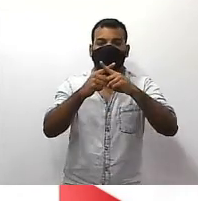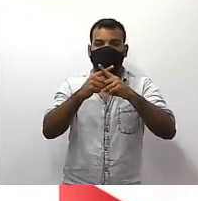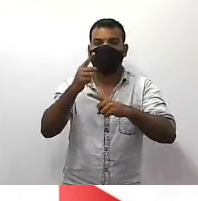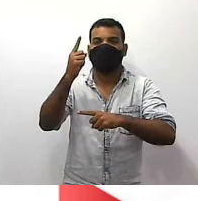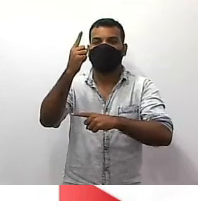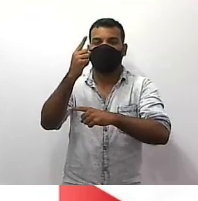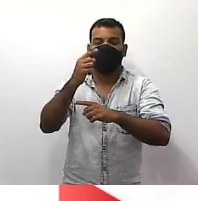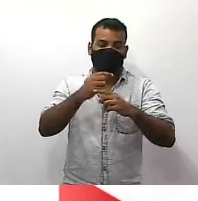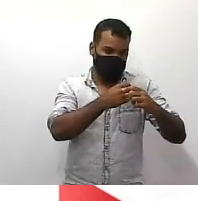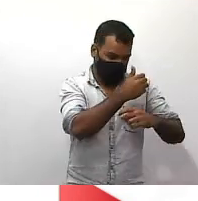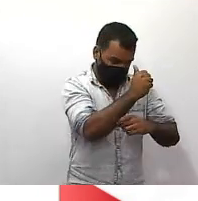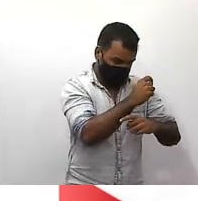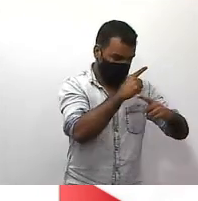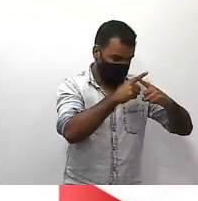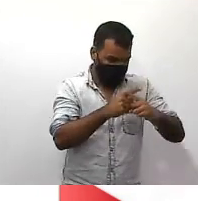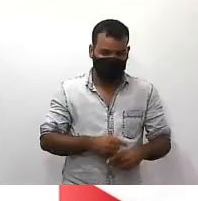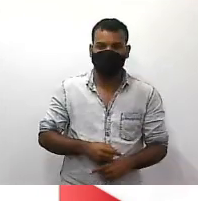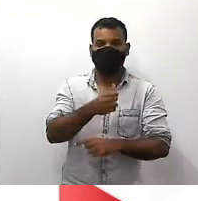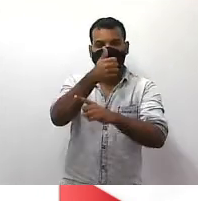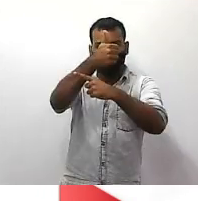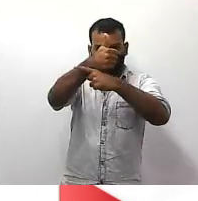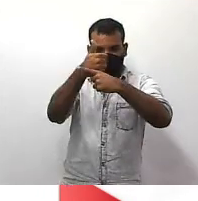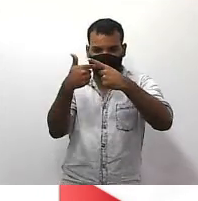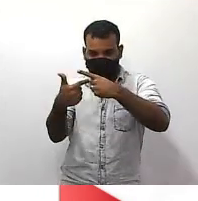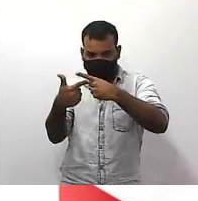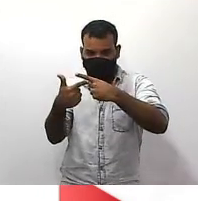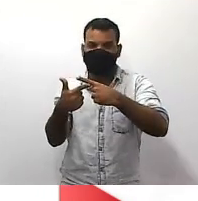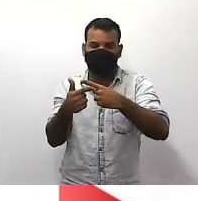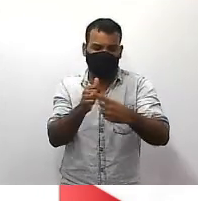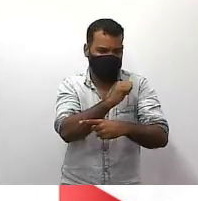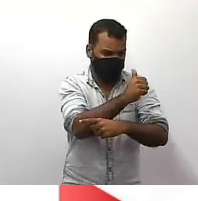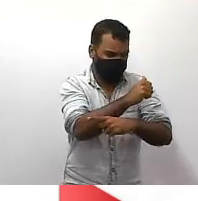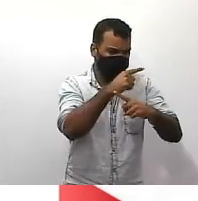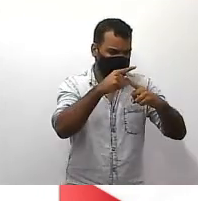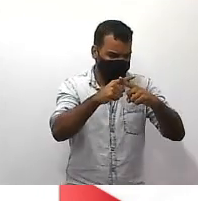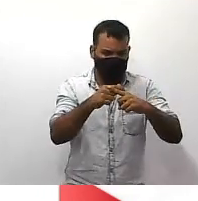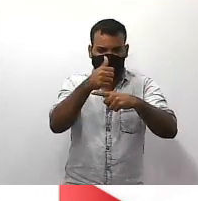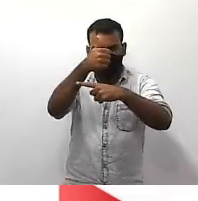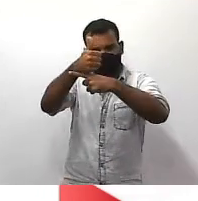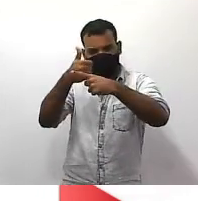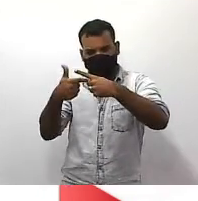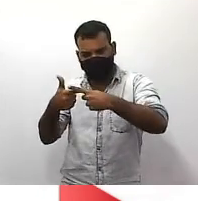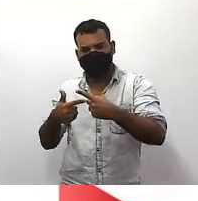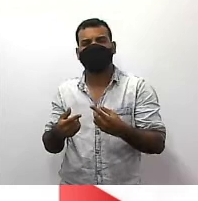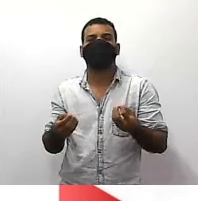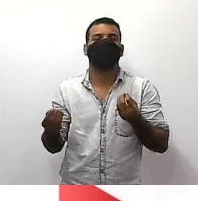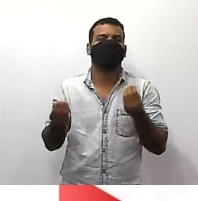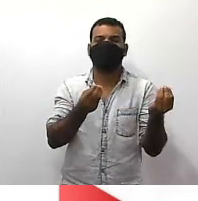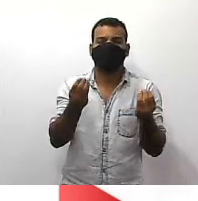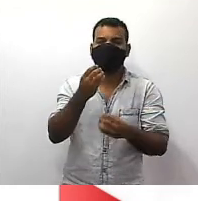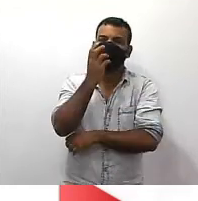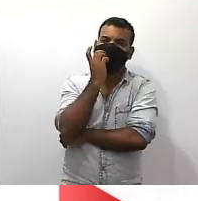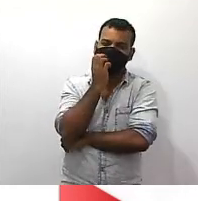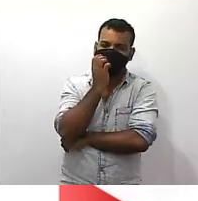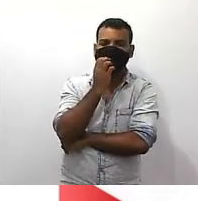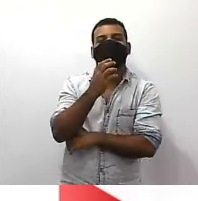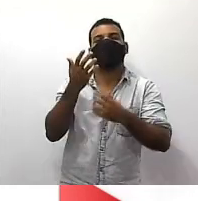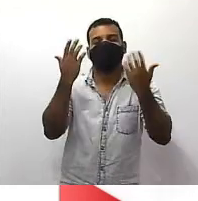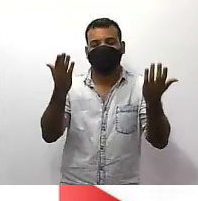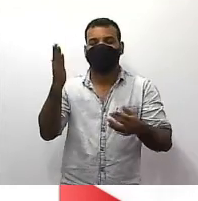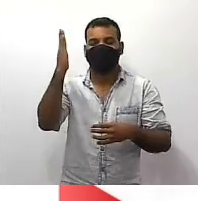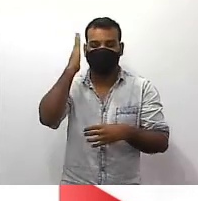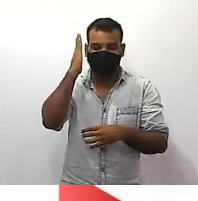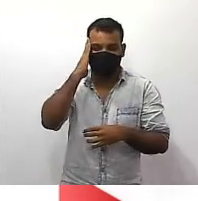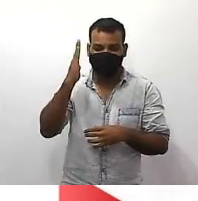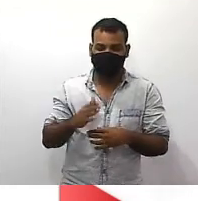para cada avental ela gasta meio metro se eu tenho 11 vezes meio metro é claro que serão